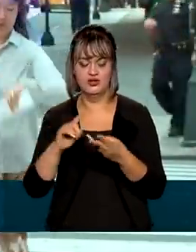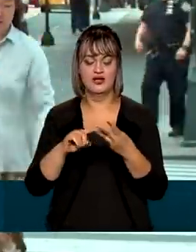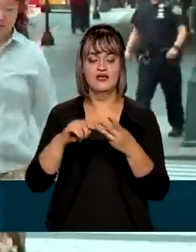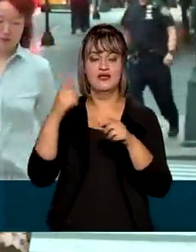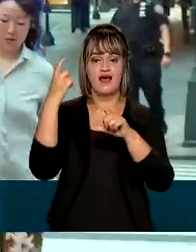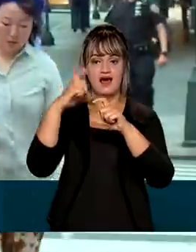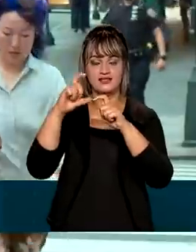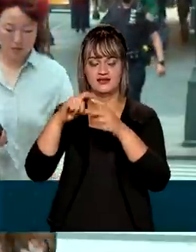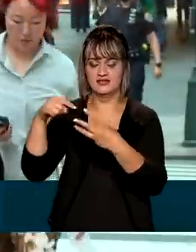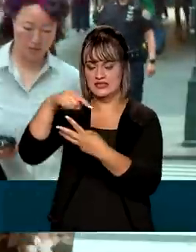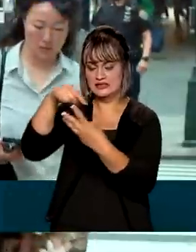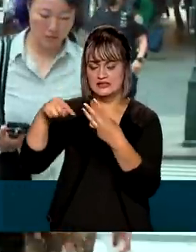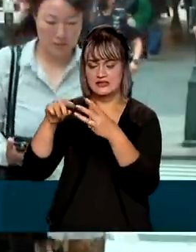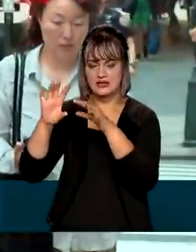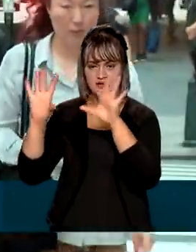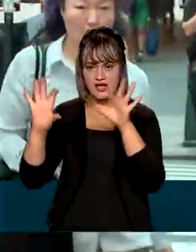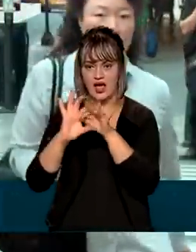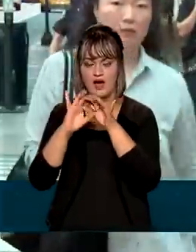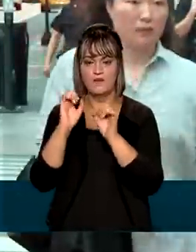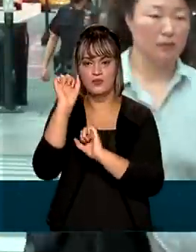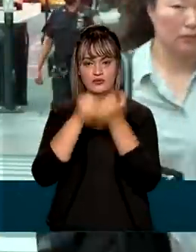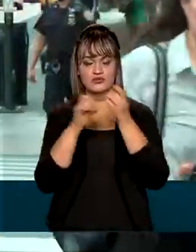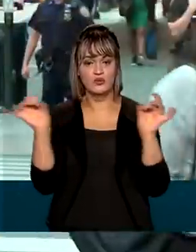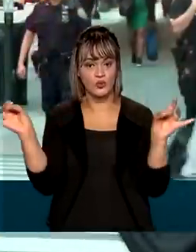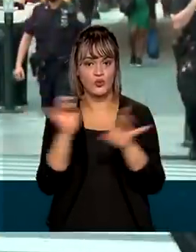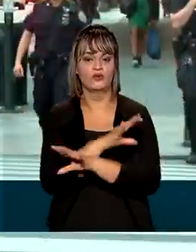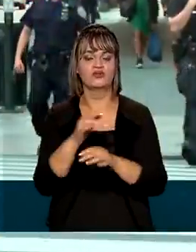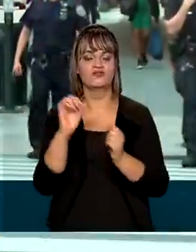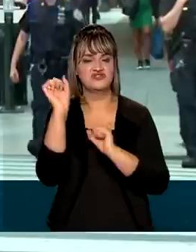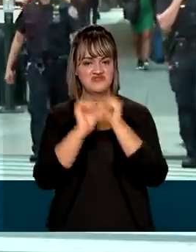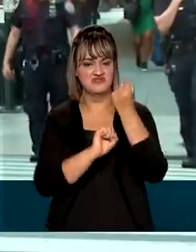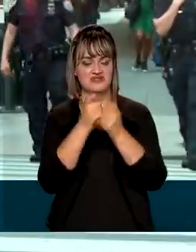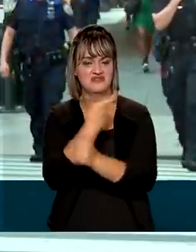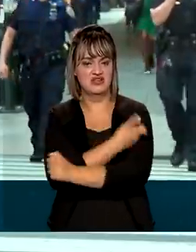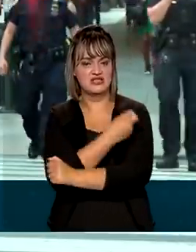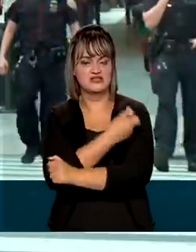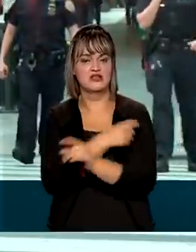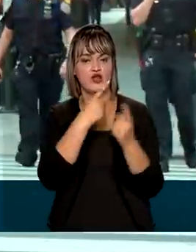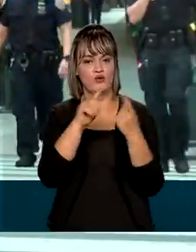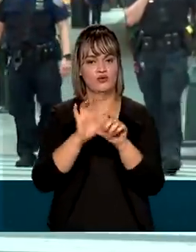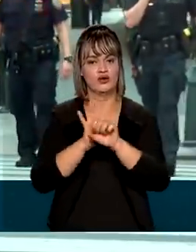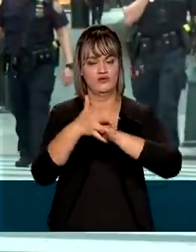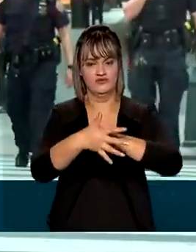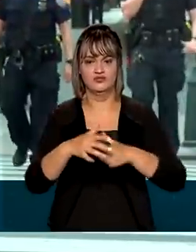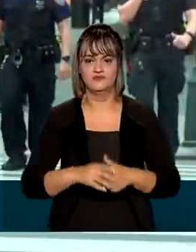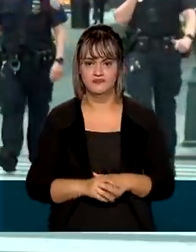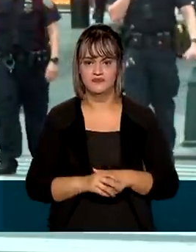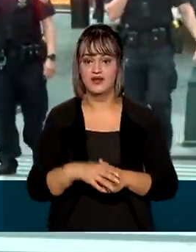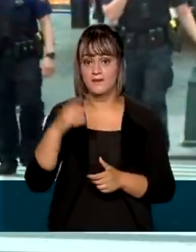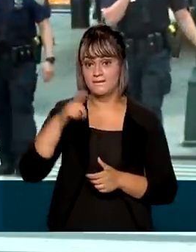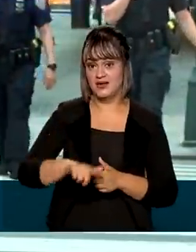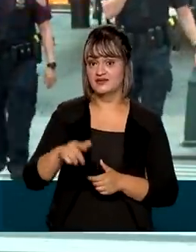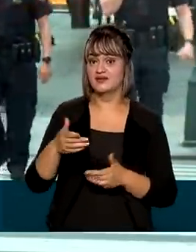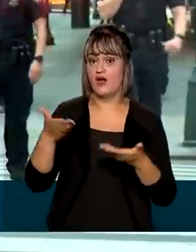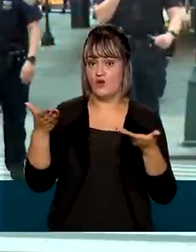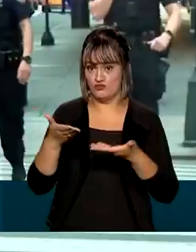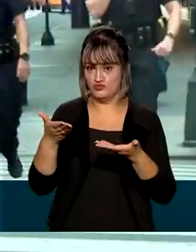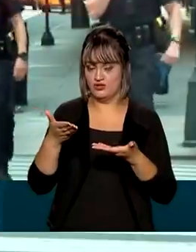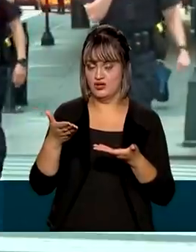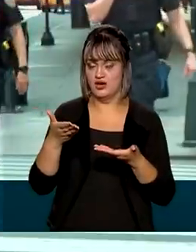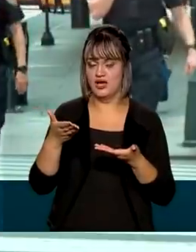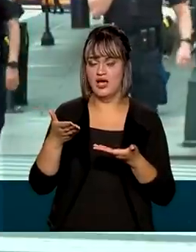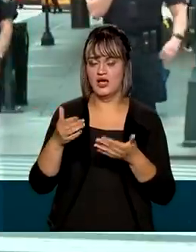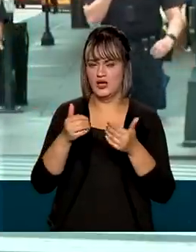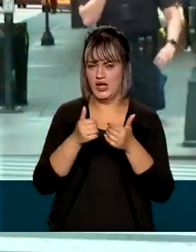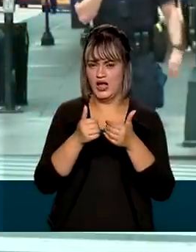garantir inteiramente a produção nacional de vacinas contra a Covid-19. E hoje, antes da